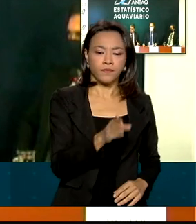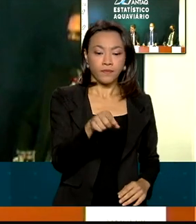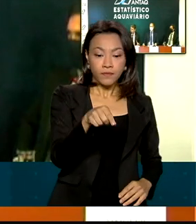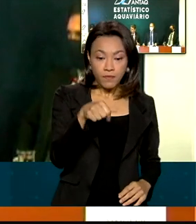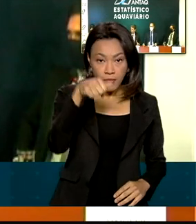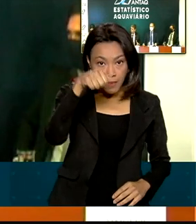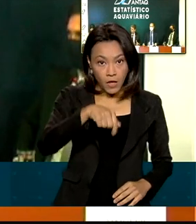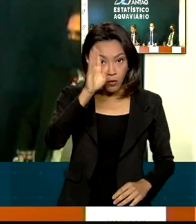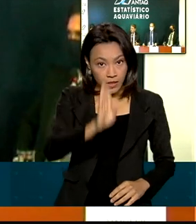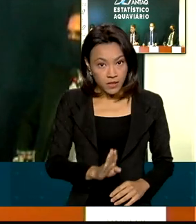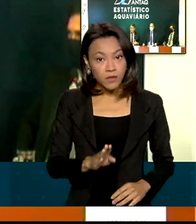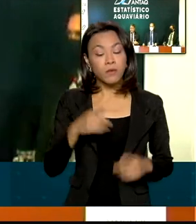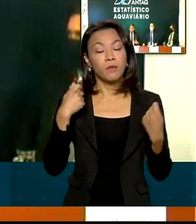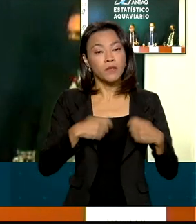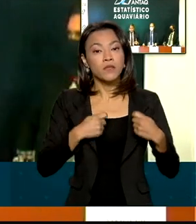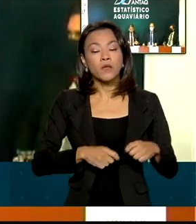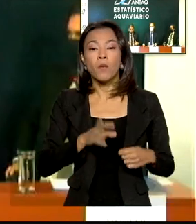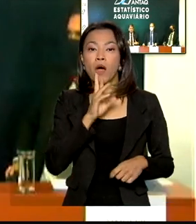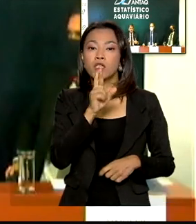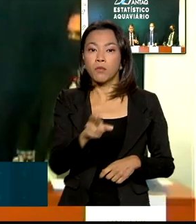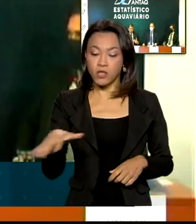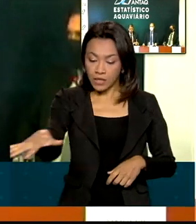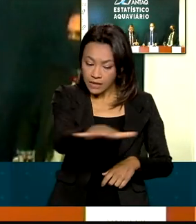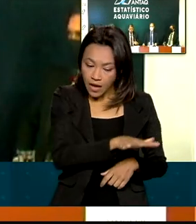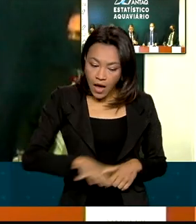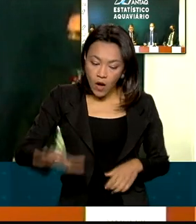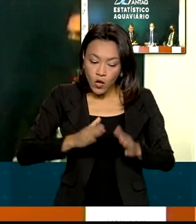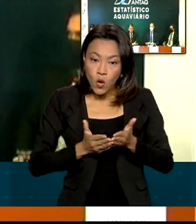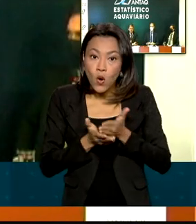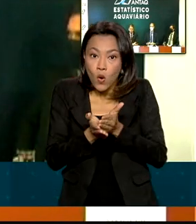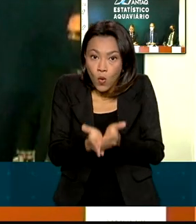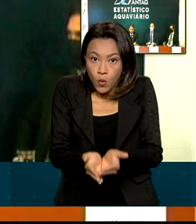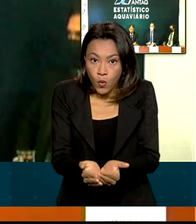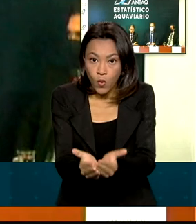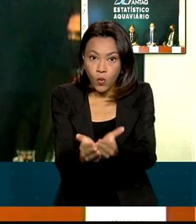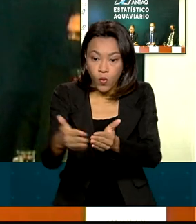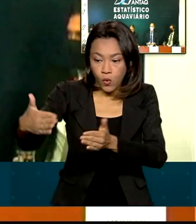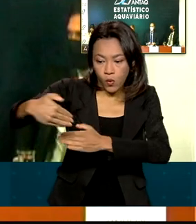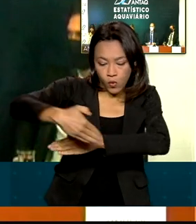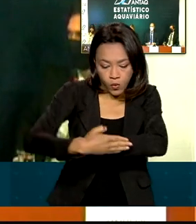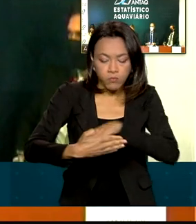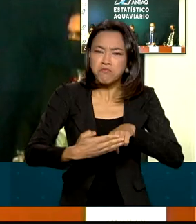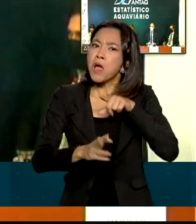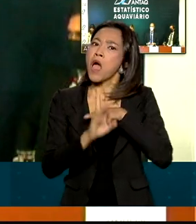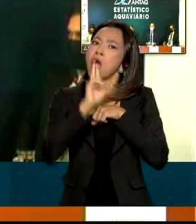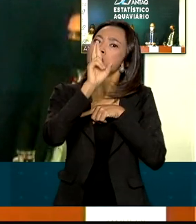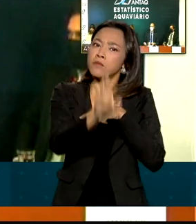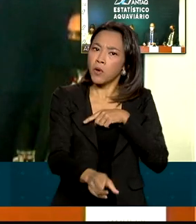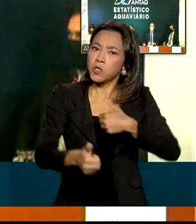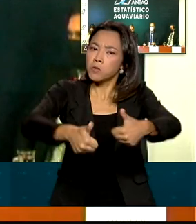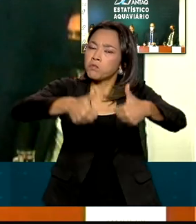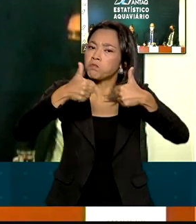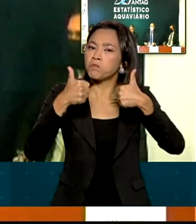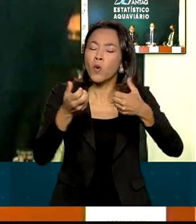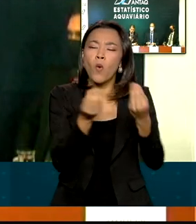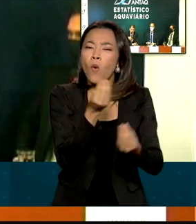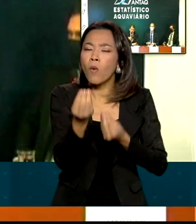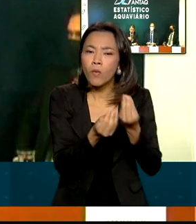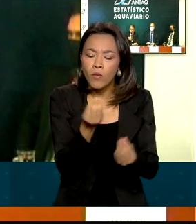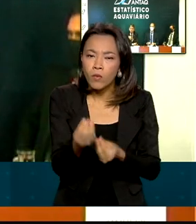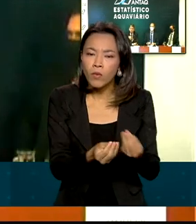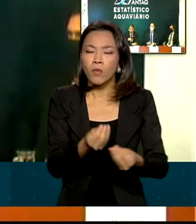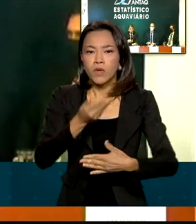precisou de uma resposta, o setor portuário deu essa resposta. E deu essa resposta por meio de investimentos,